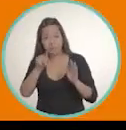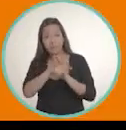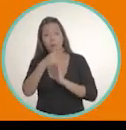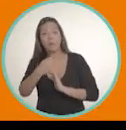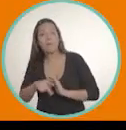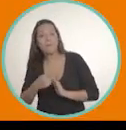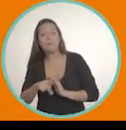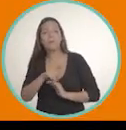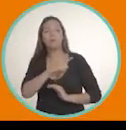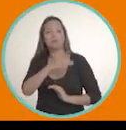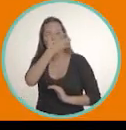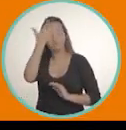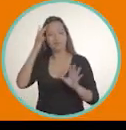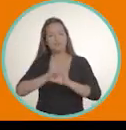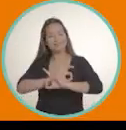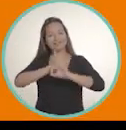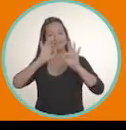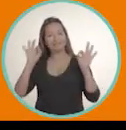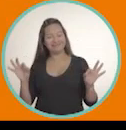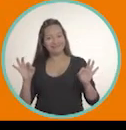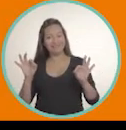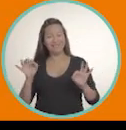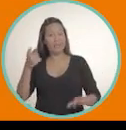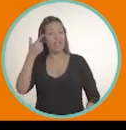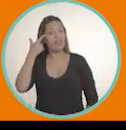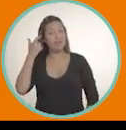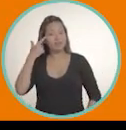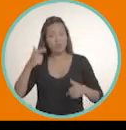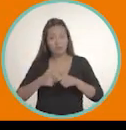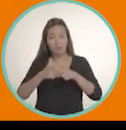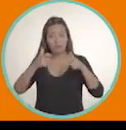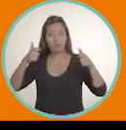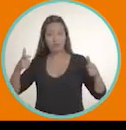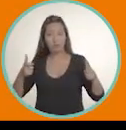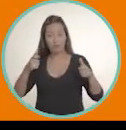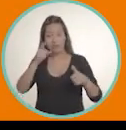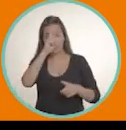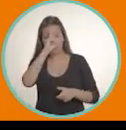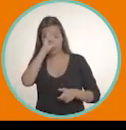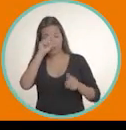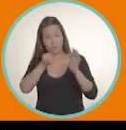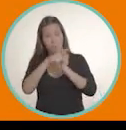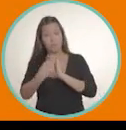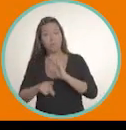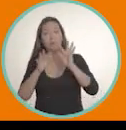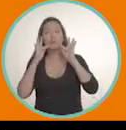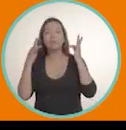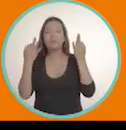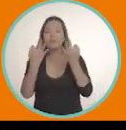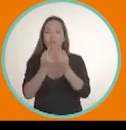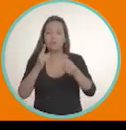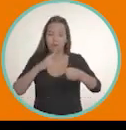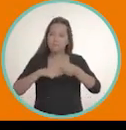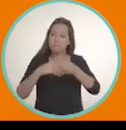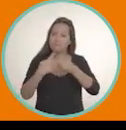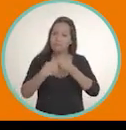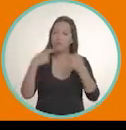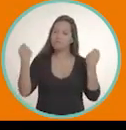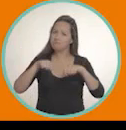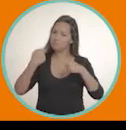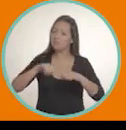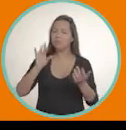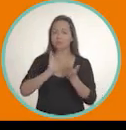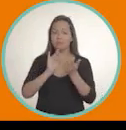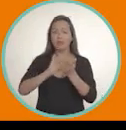capacitados e satisfeitos. Freixo vai aumentar a cobertura do Saúde da Família, levando especialidades como ortopedia e